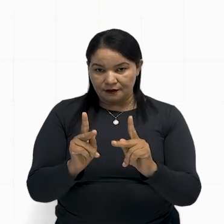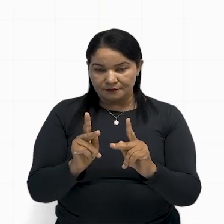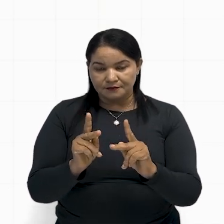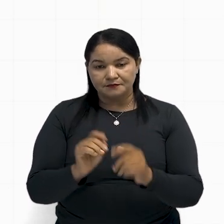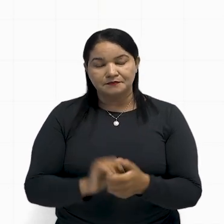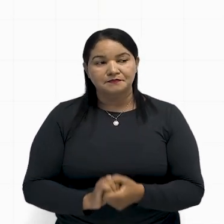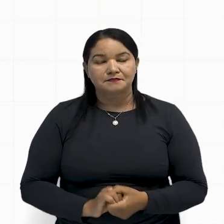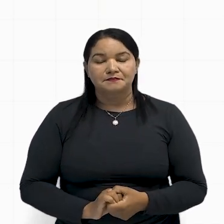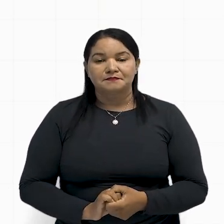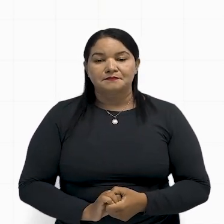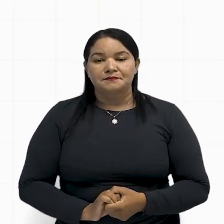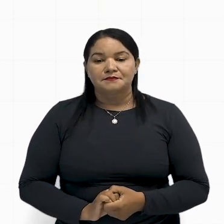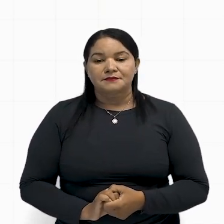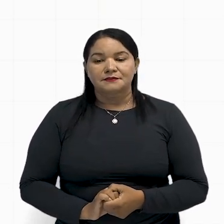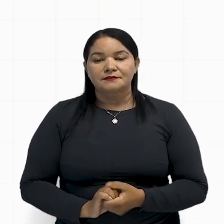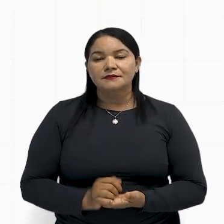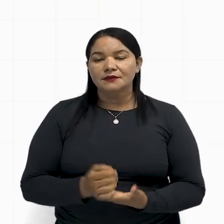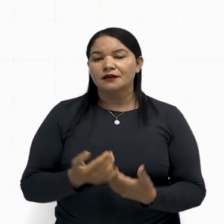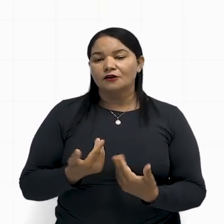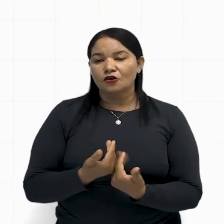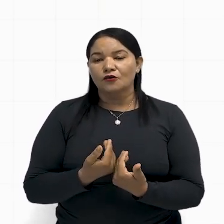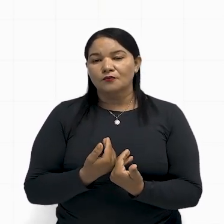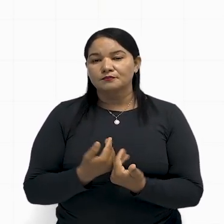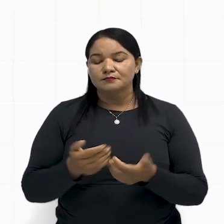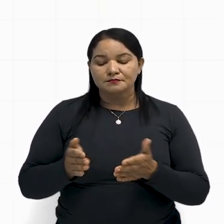Então, esse trajeto,